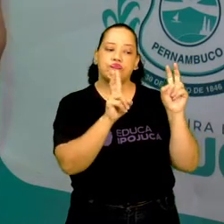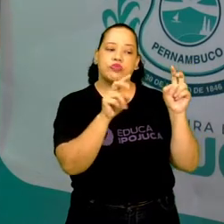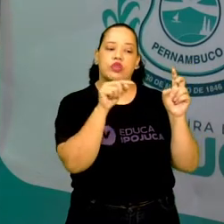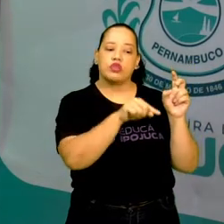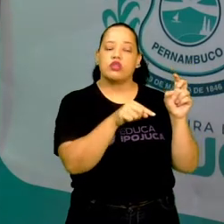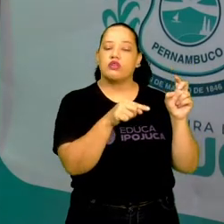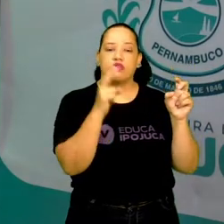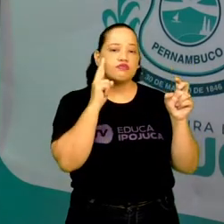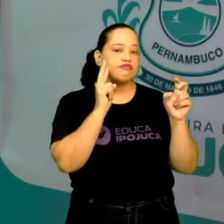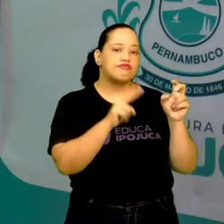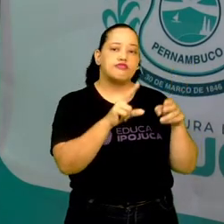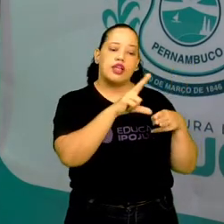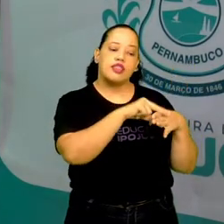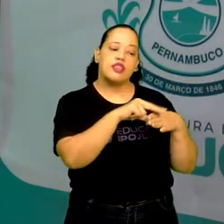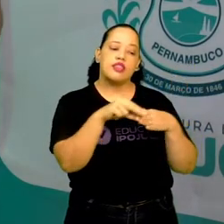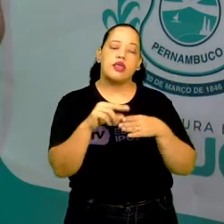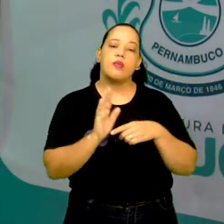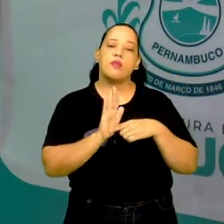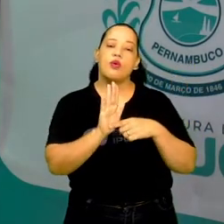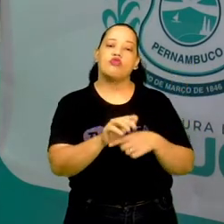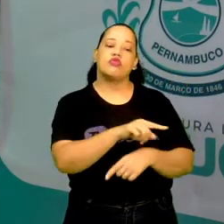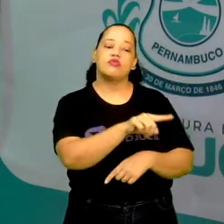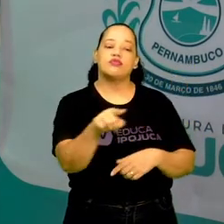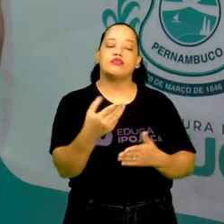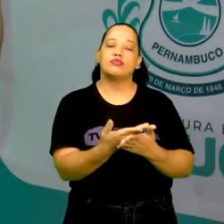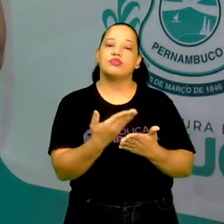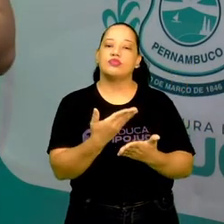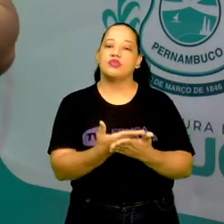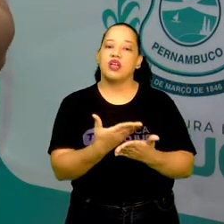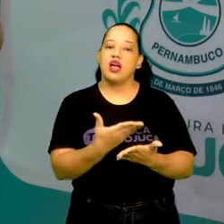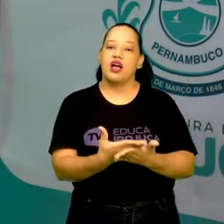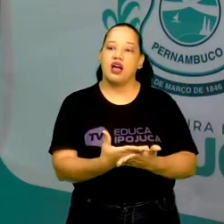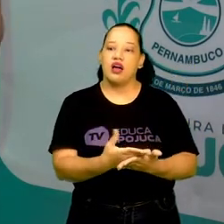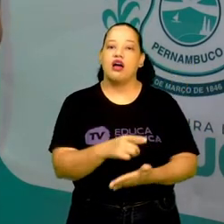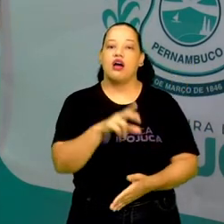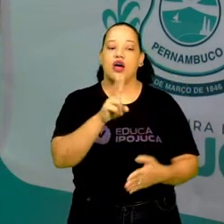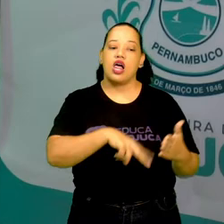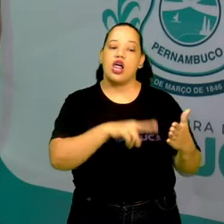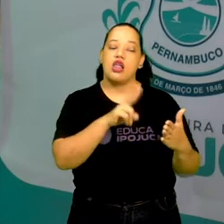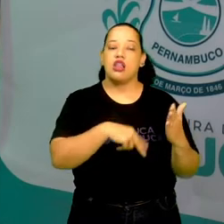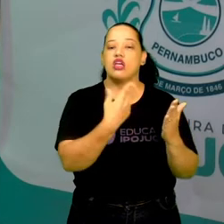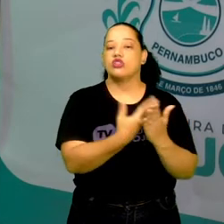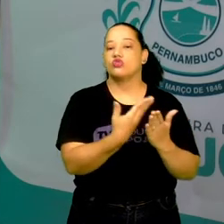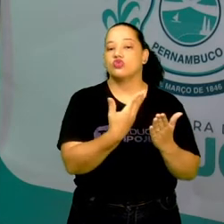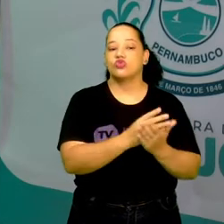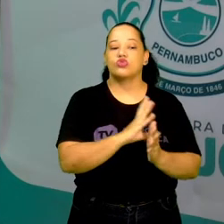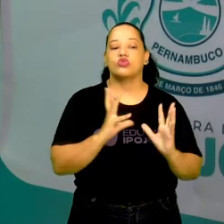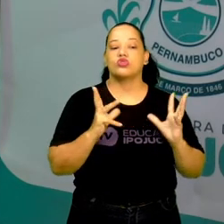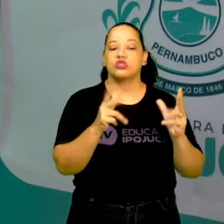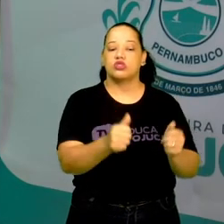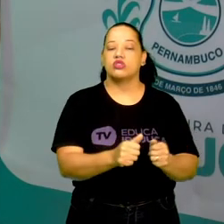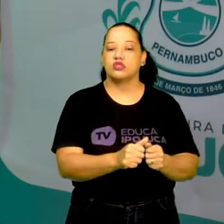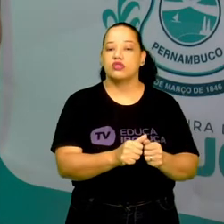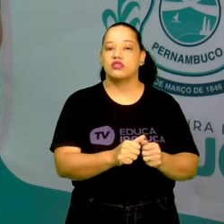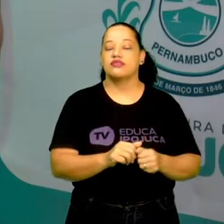gostaria que fosse trazido para a sala de aula para ser lido e estudado junto com a turma?